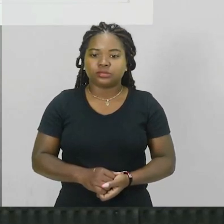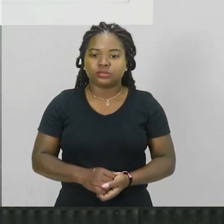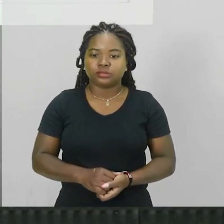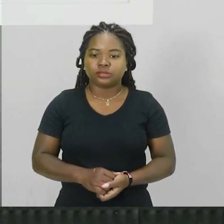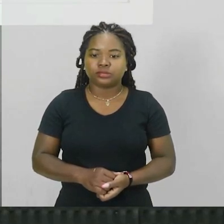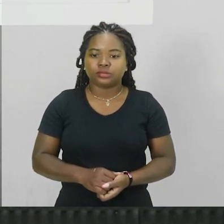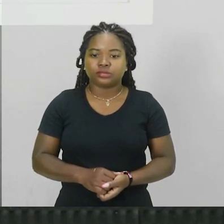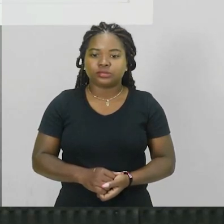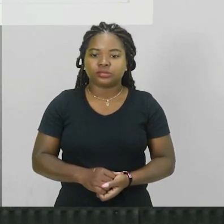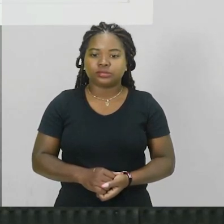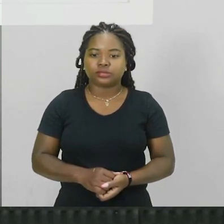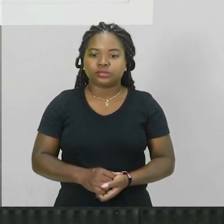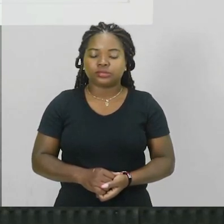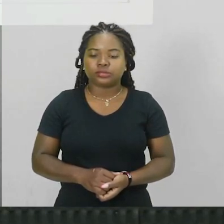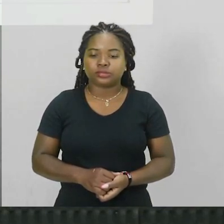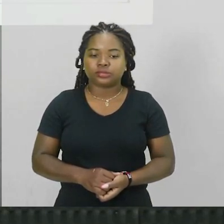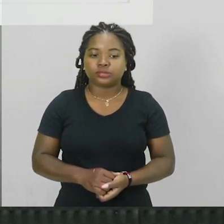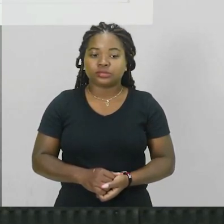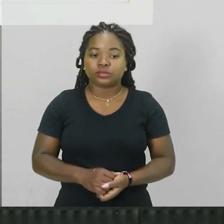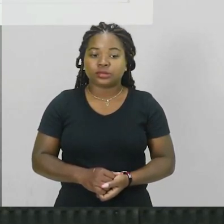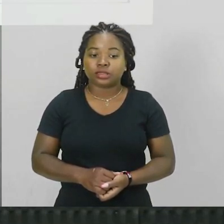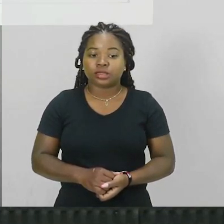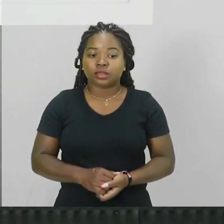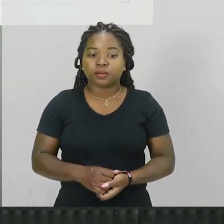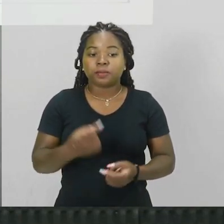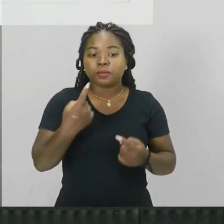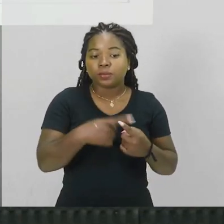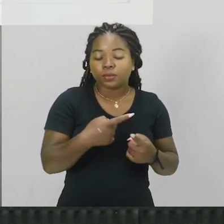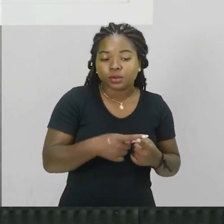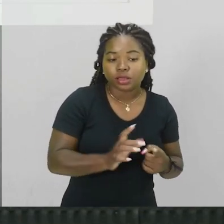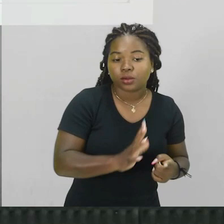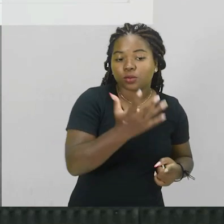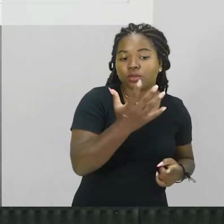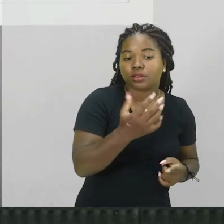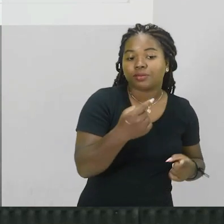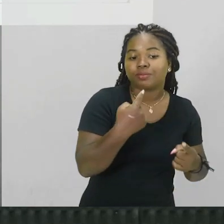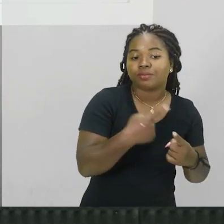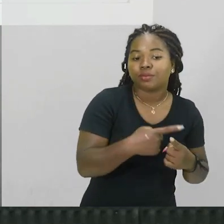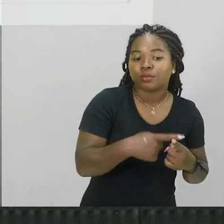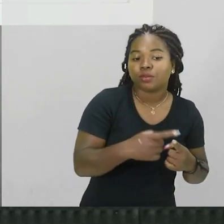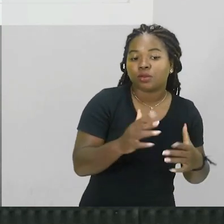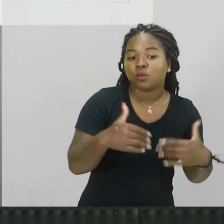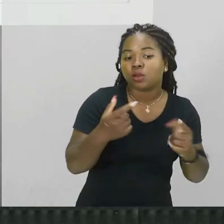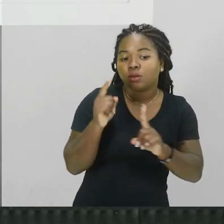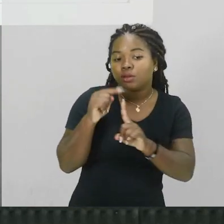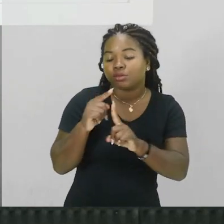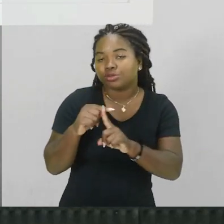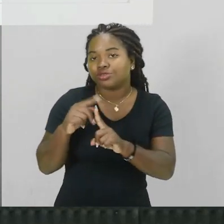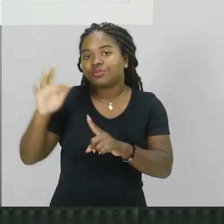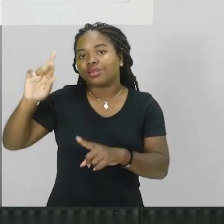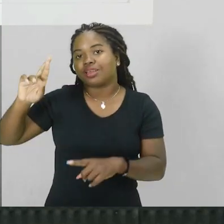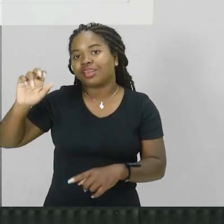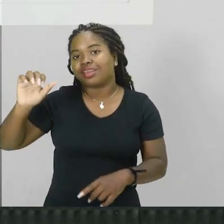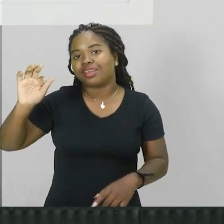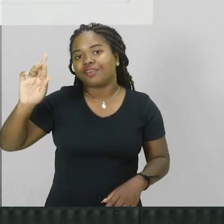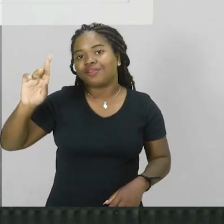morgana, que é esse fenômeno, ele ocorre graças ao fenômeno da